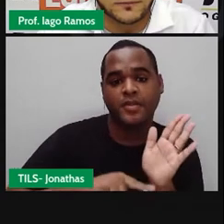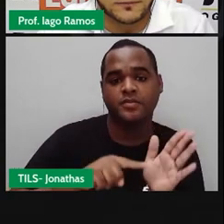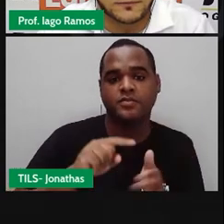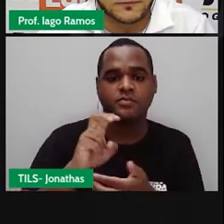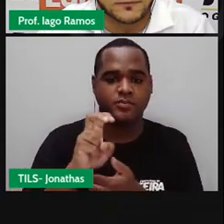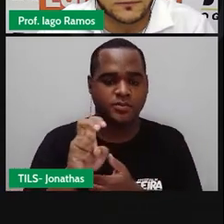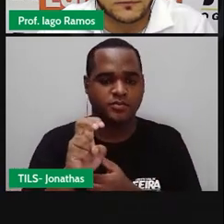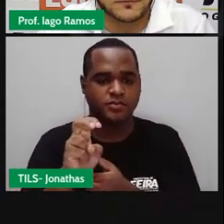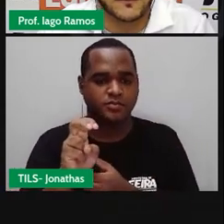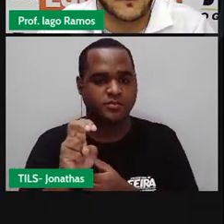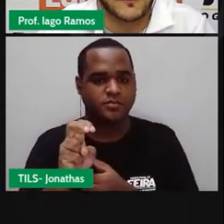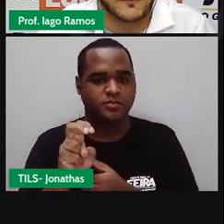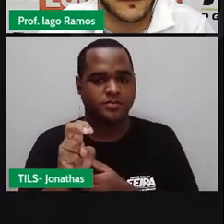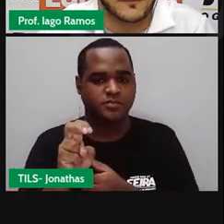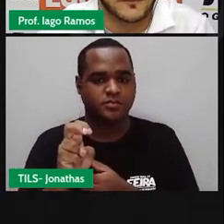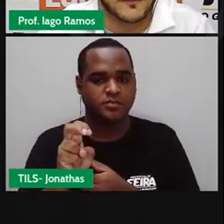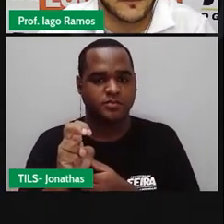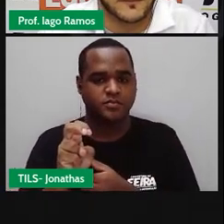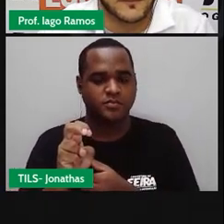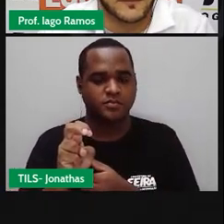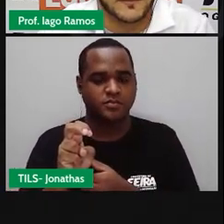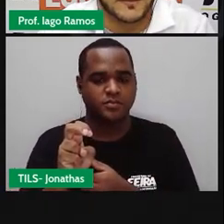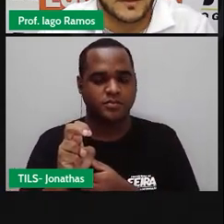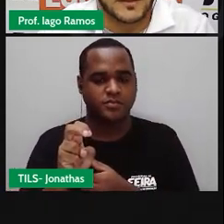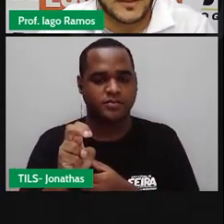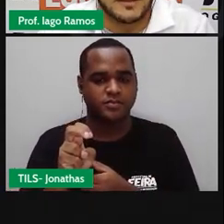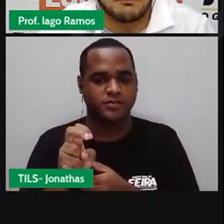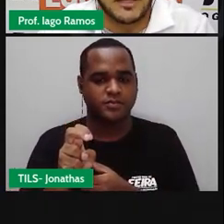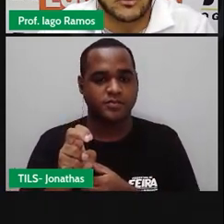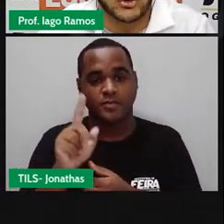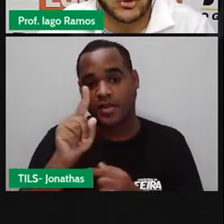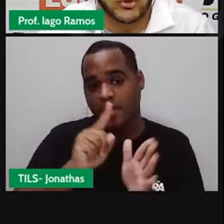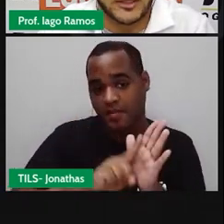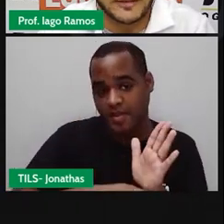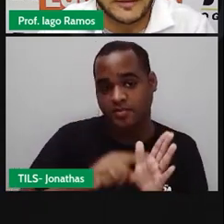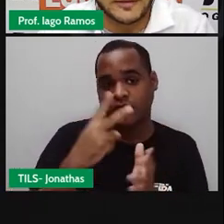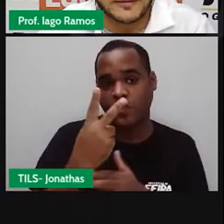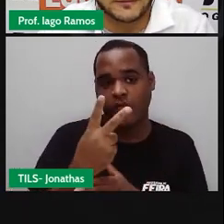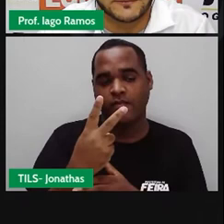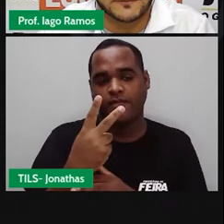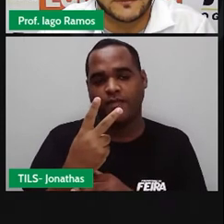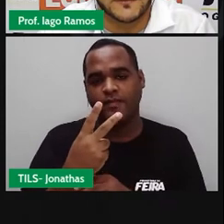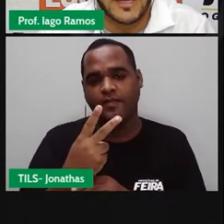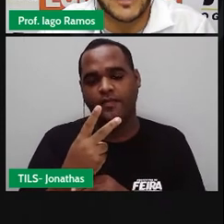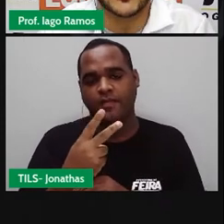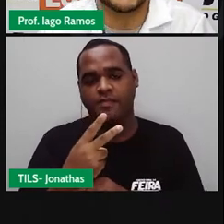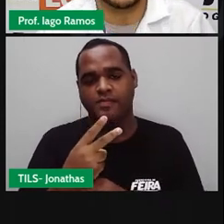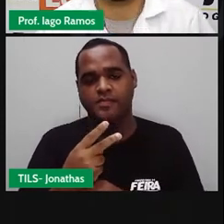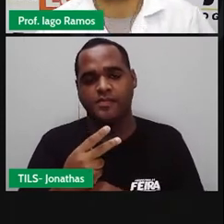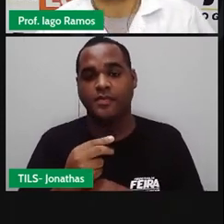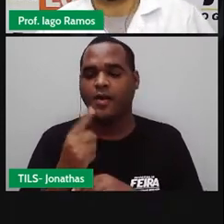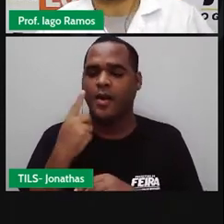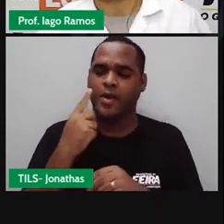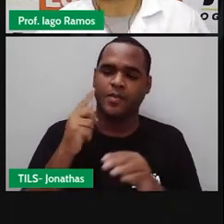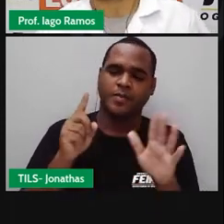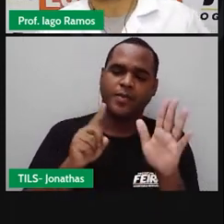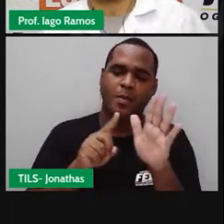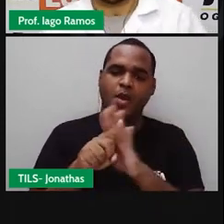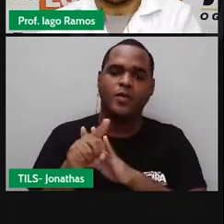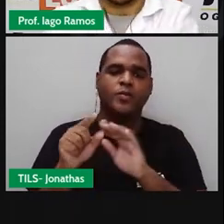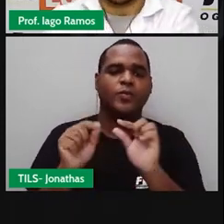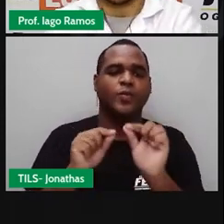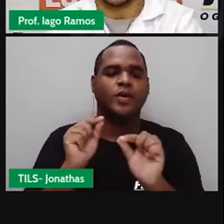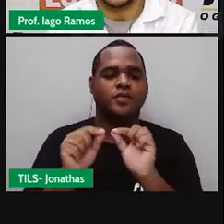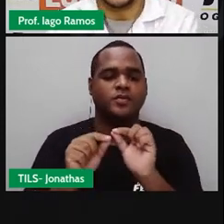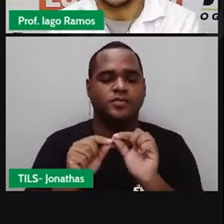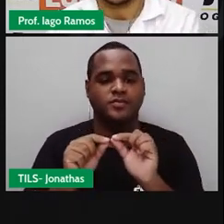e menos dois? Aí eu te pergunto, quem é o maior?